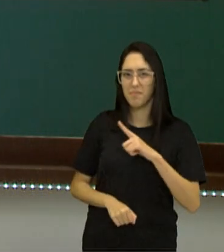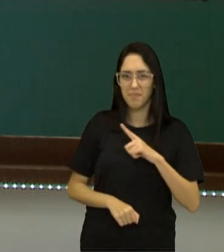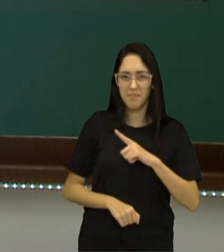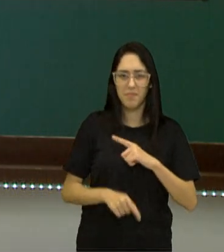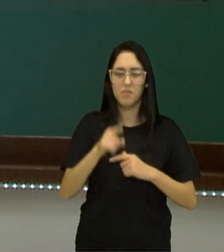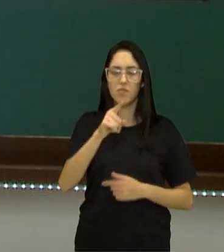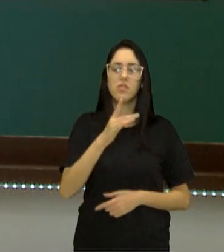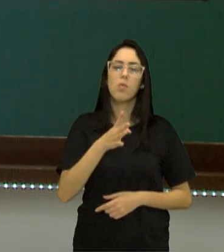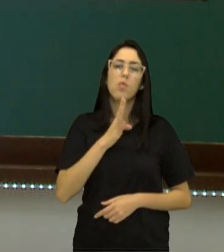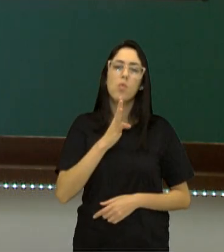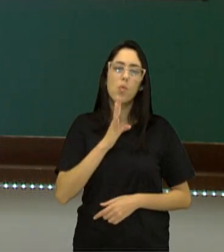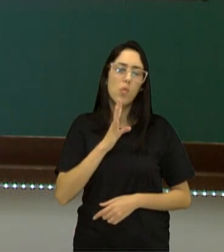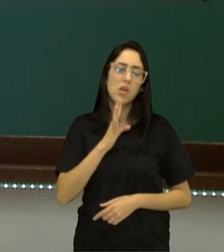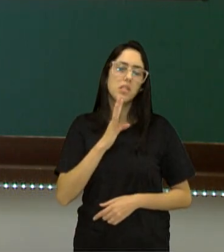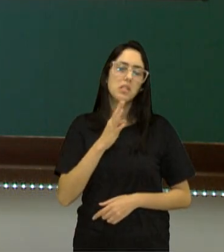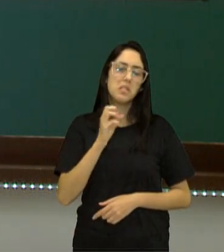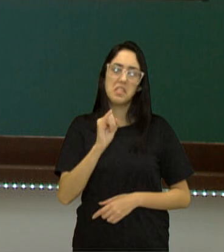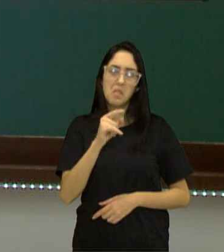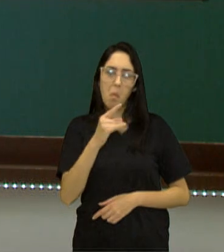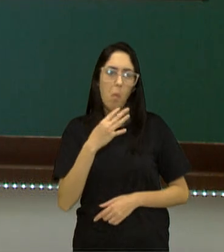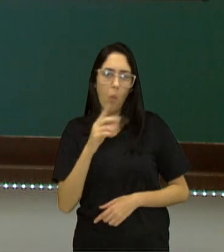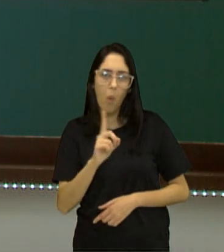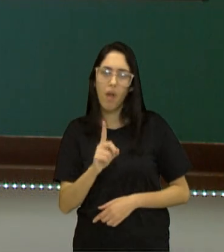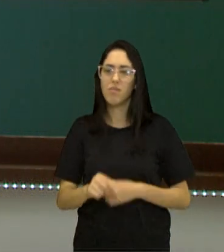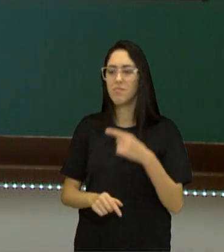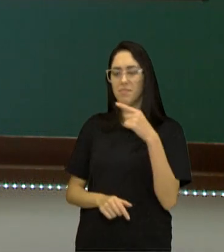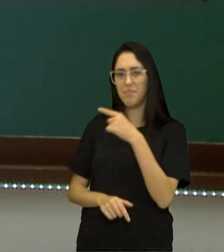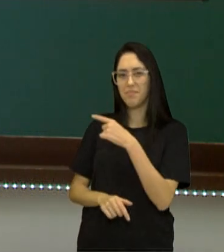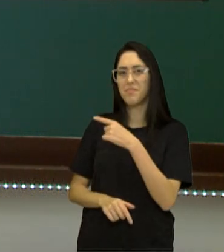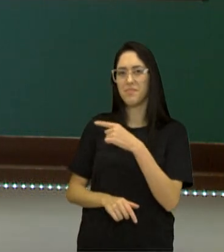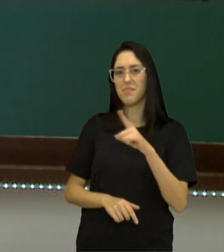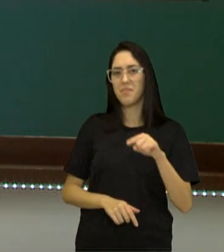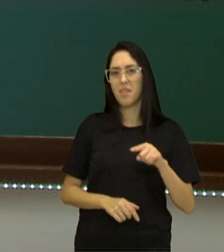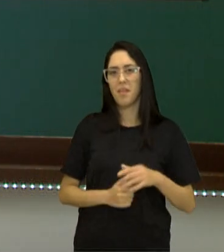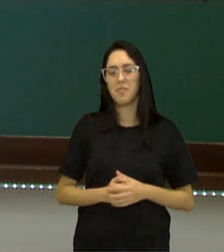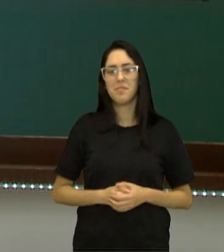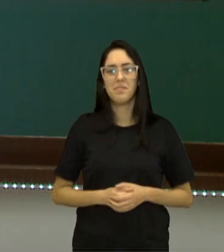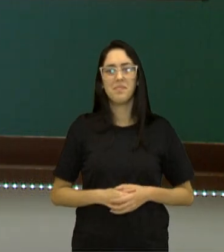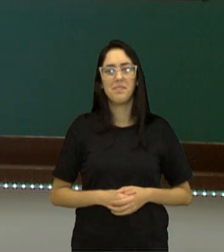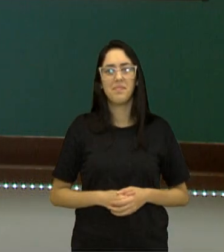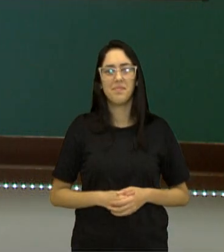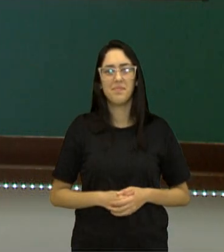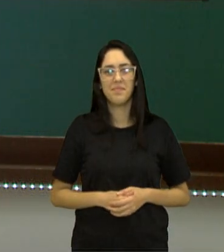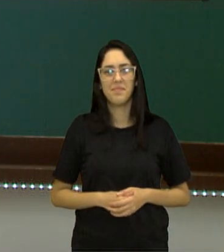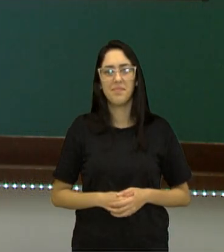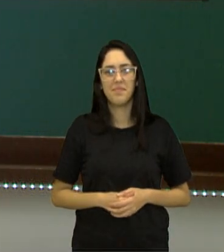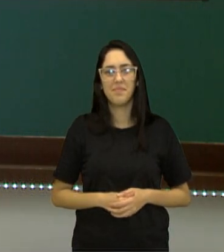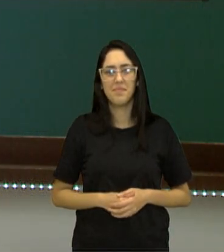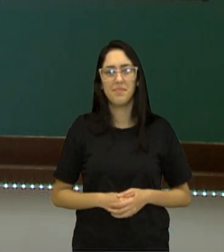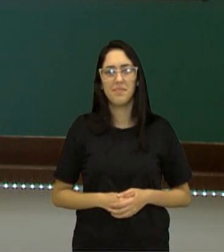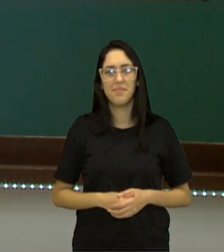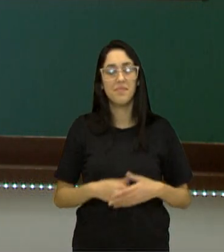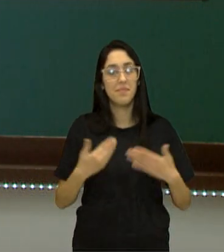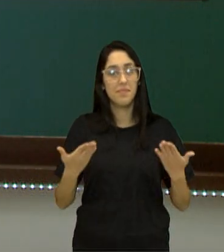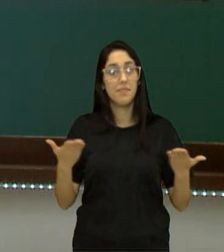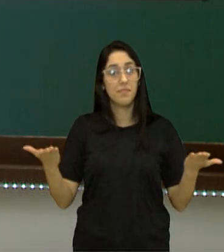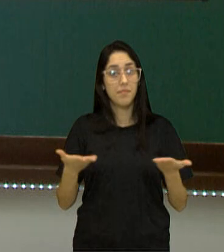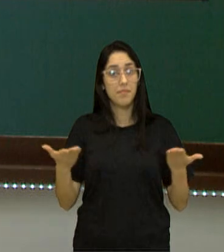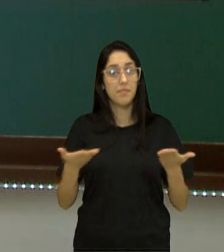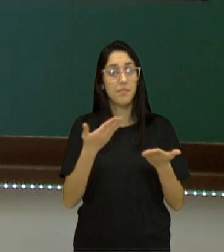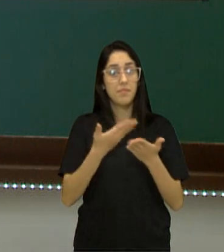conhecer, caso você não conheça, ter essa visualização. Nesta aula,